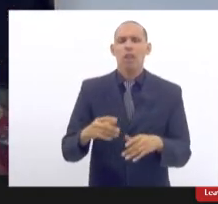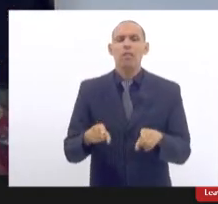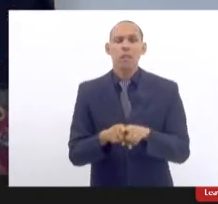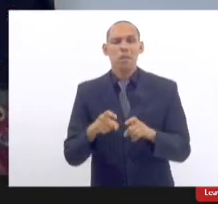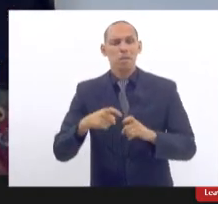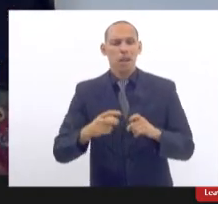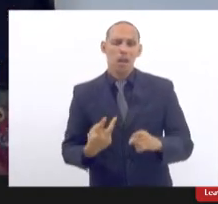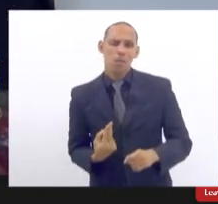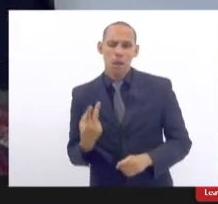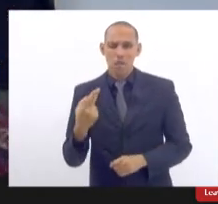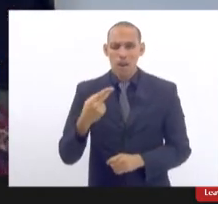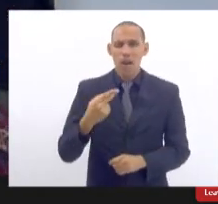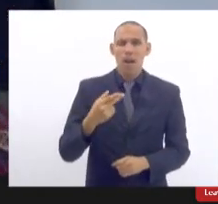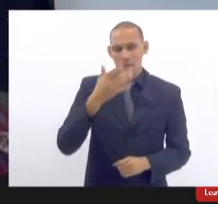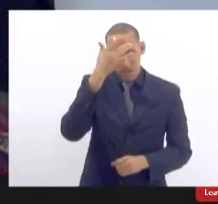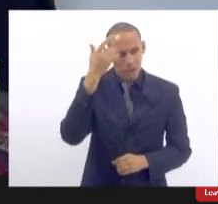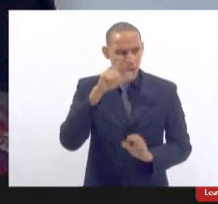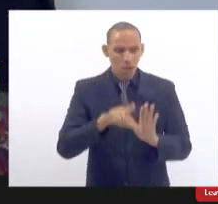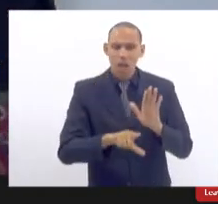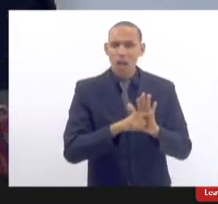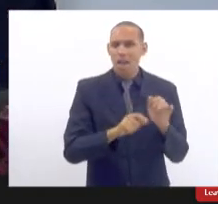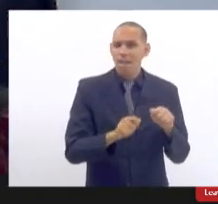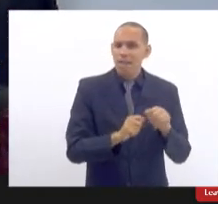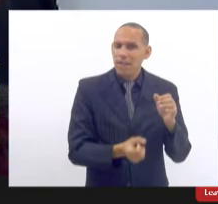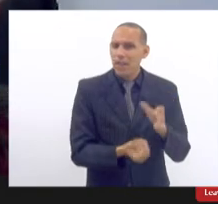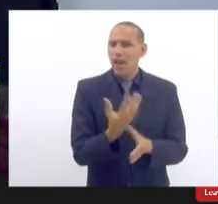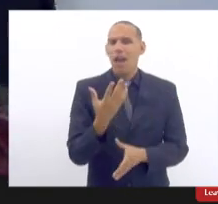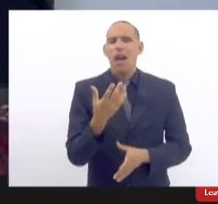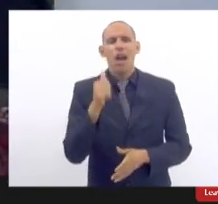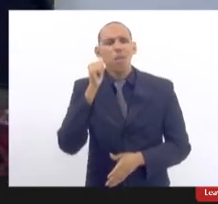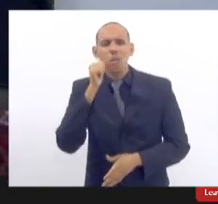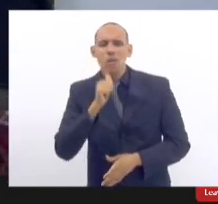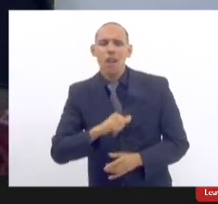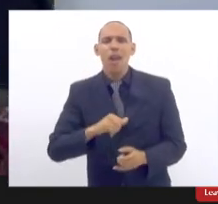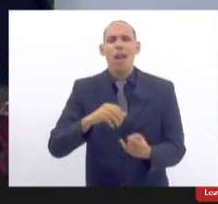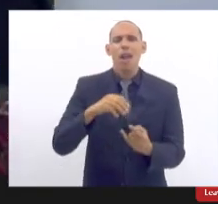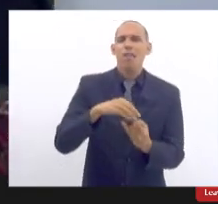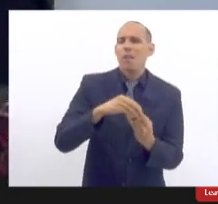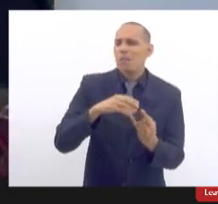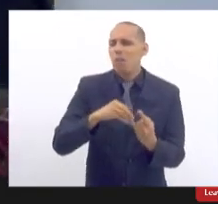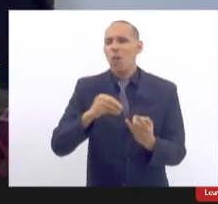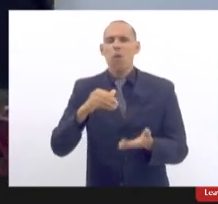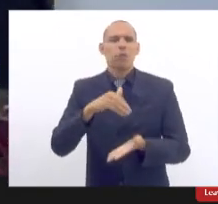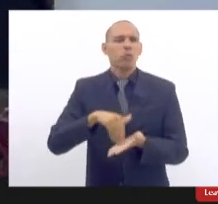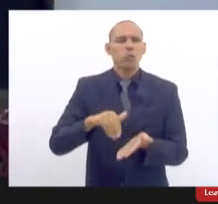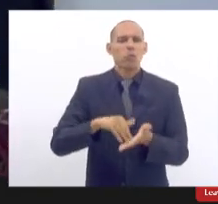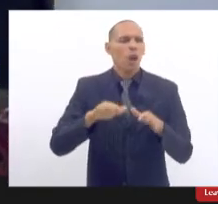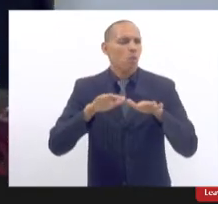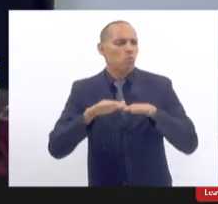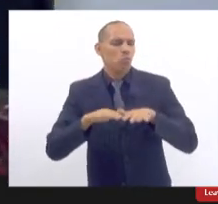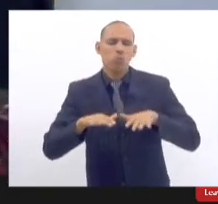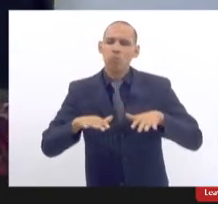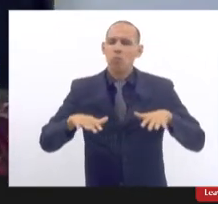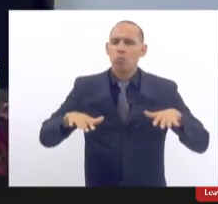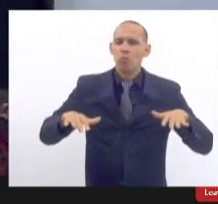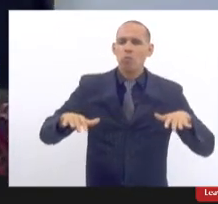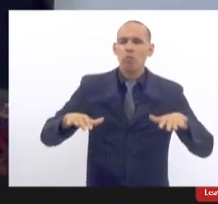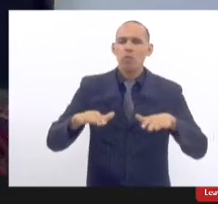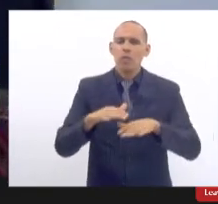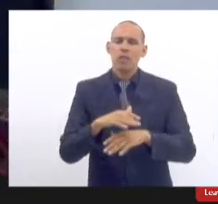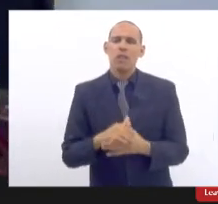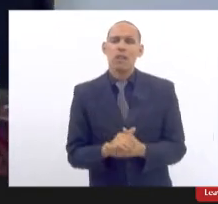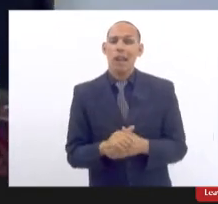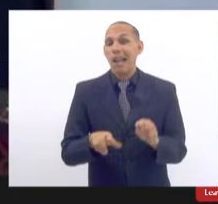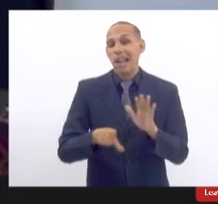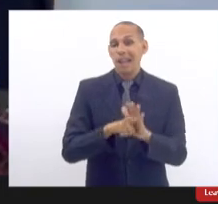legisladores mulheres fio de secretaria possamos até eu várias leis